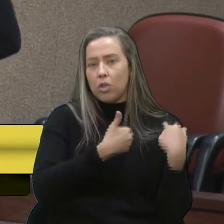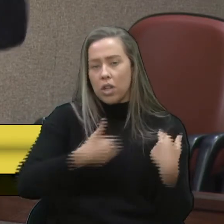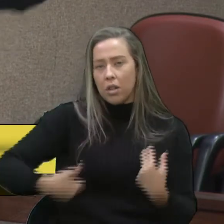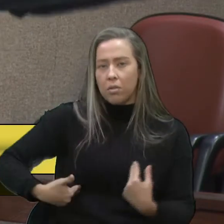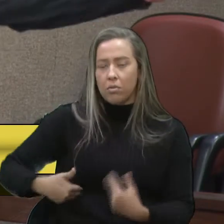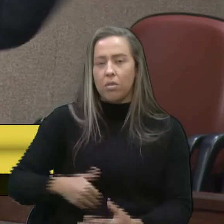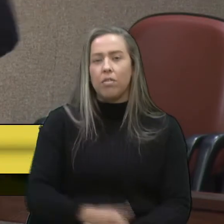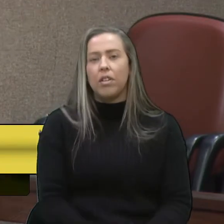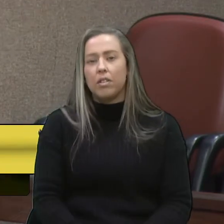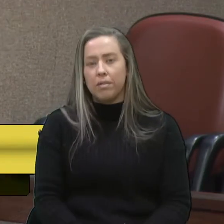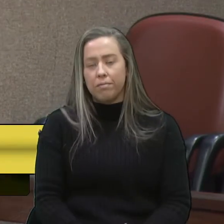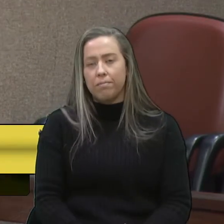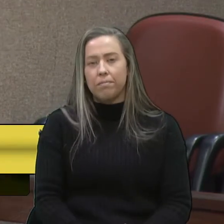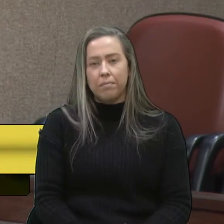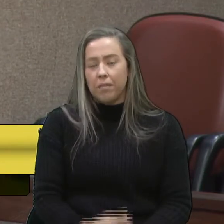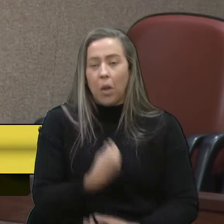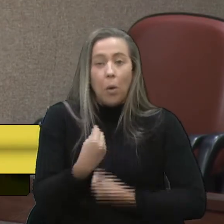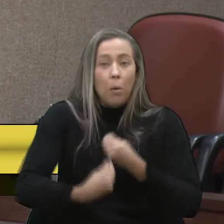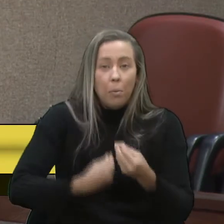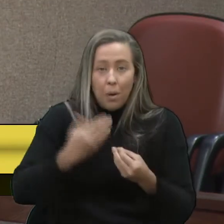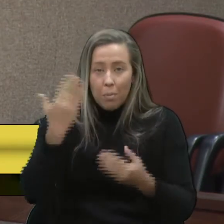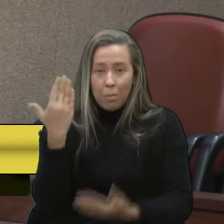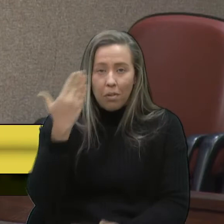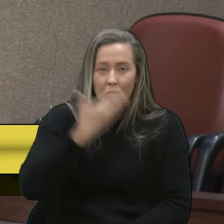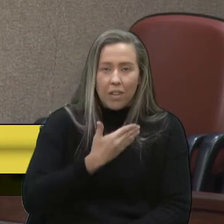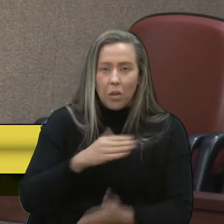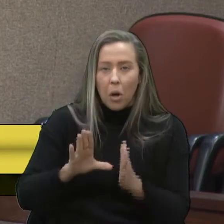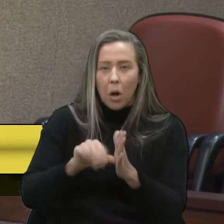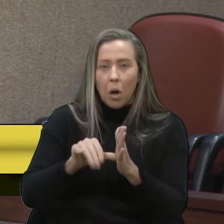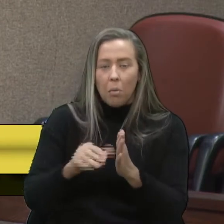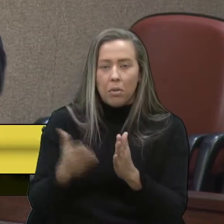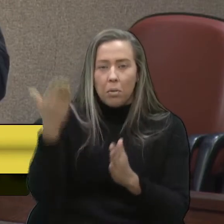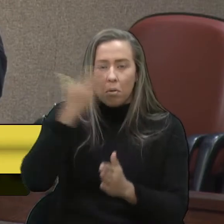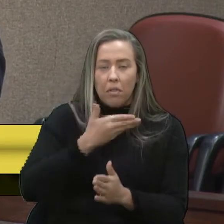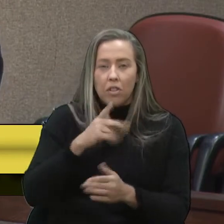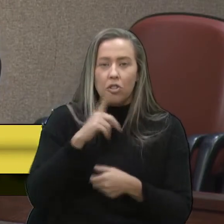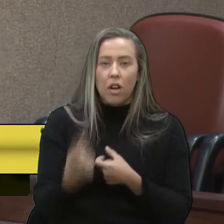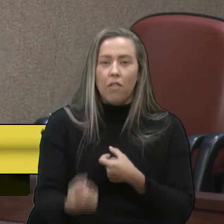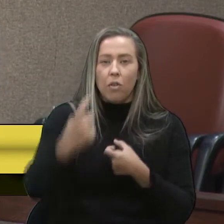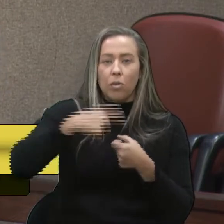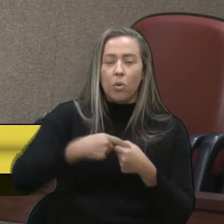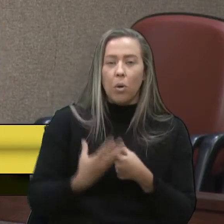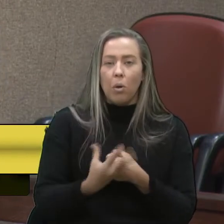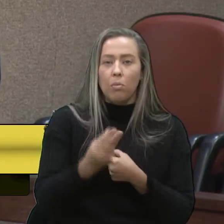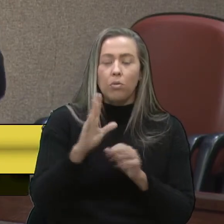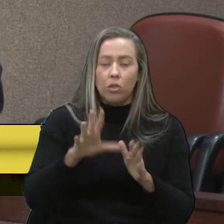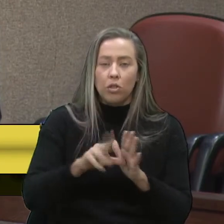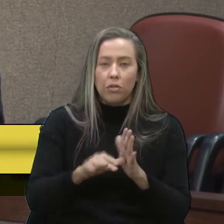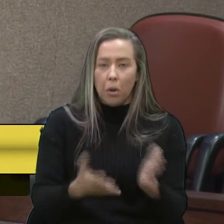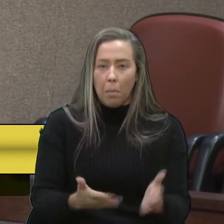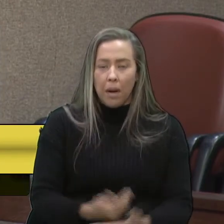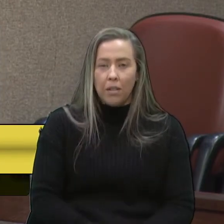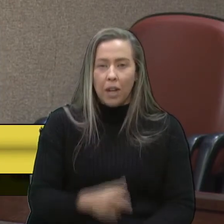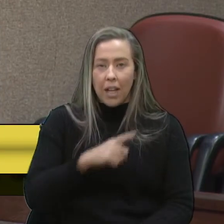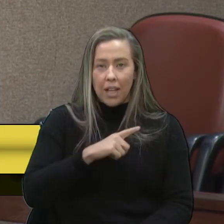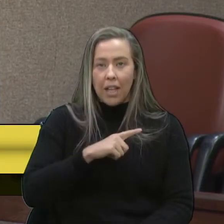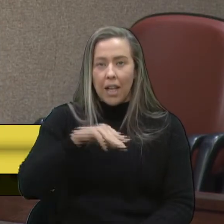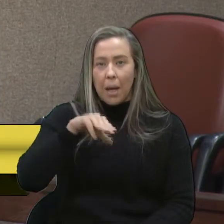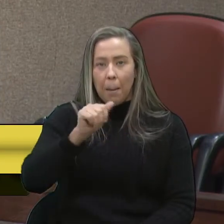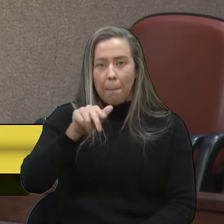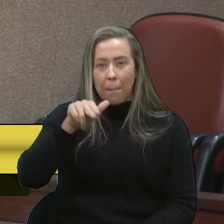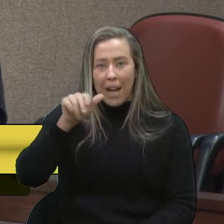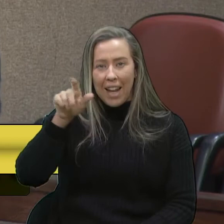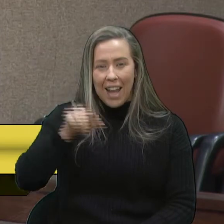comprovadamente foi roubado, porque ele já foi, inclusive, retornado muito do que foi roubado. A gente tem numa nega-rincha,